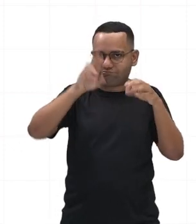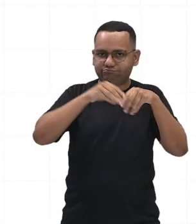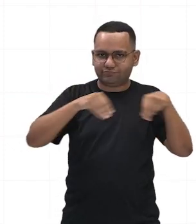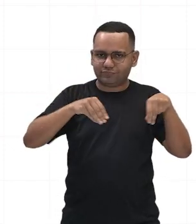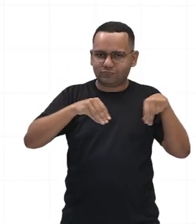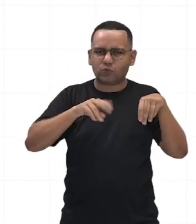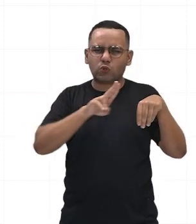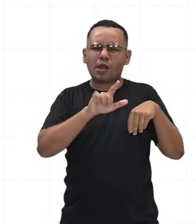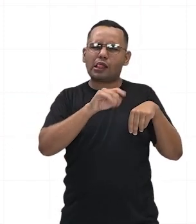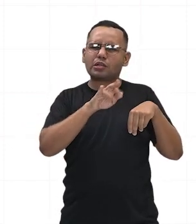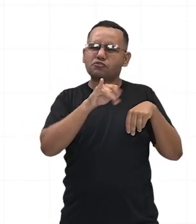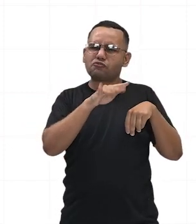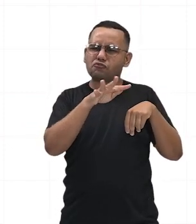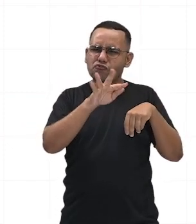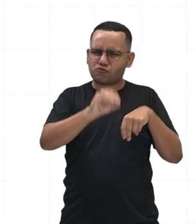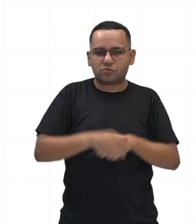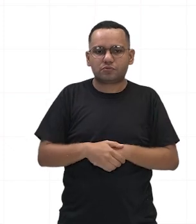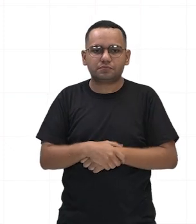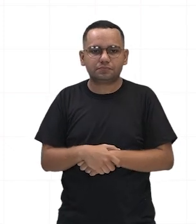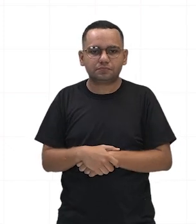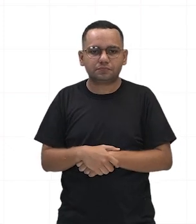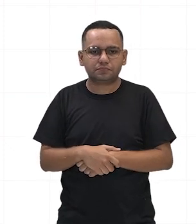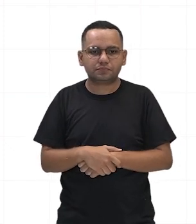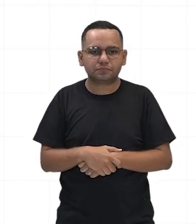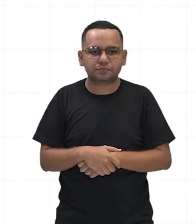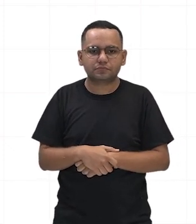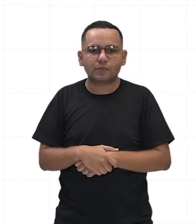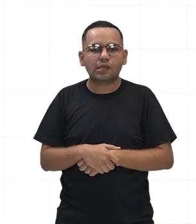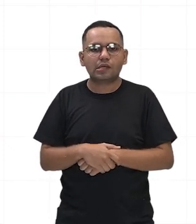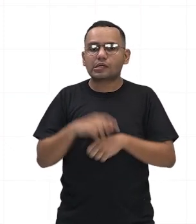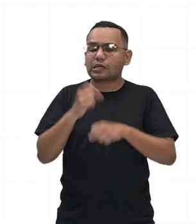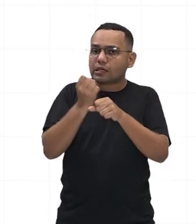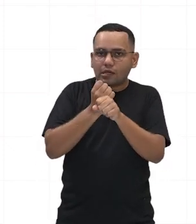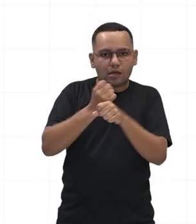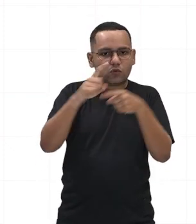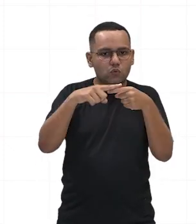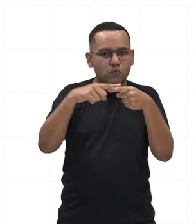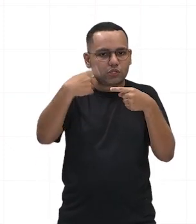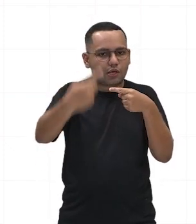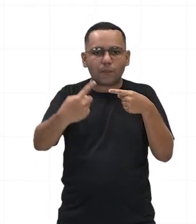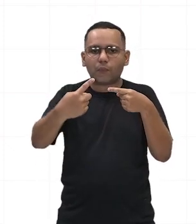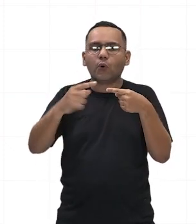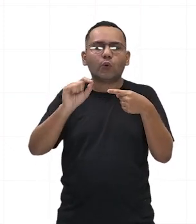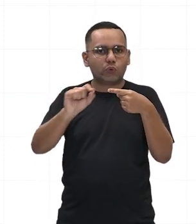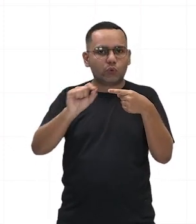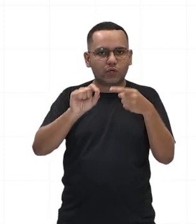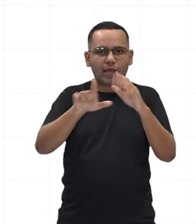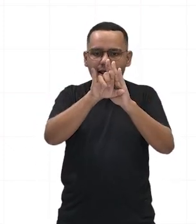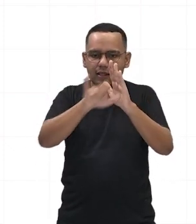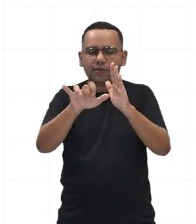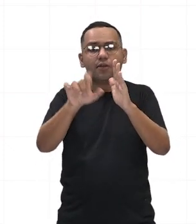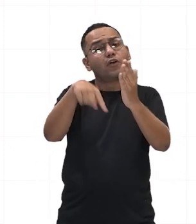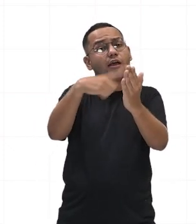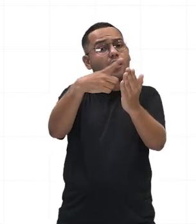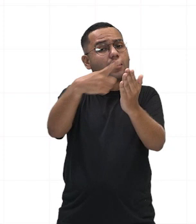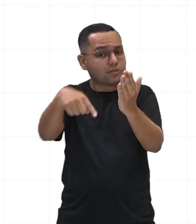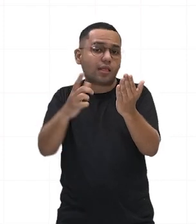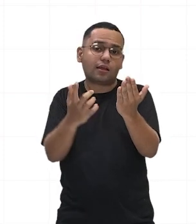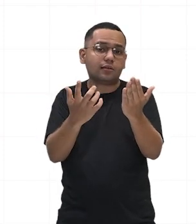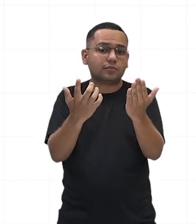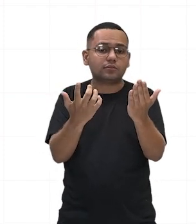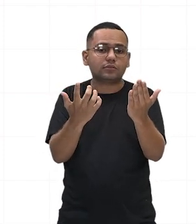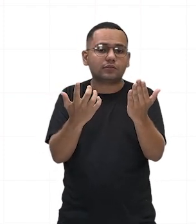donos de grandes extensões de terra, que nos anos seguintes conseguiram anular todos os efeitos desta lei agrária